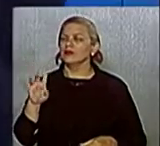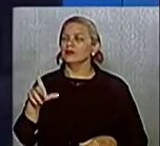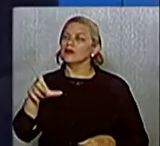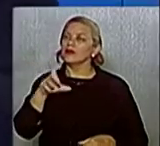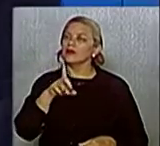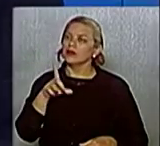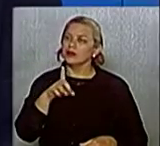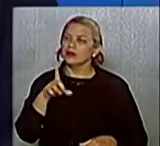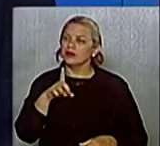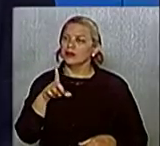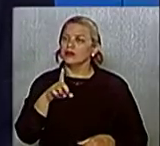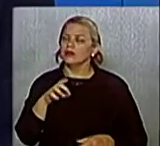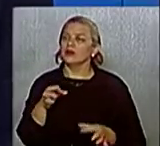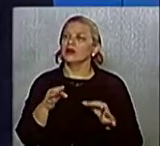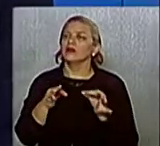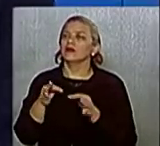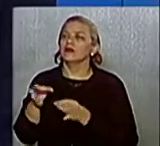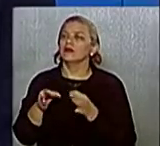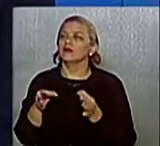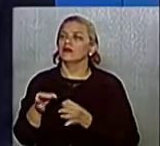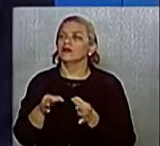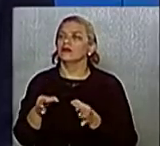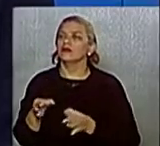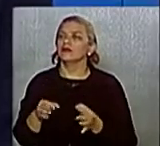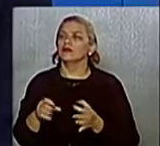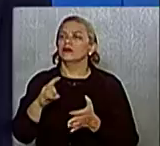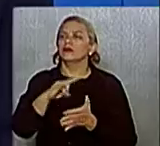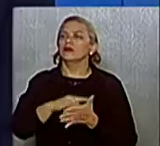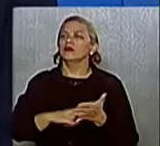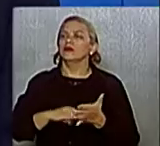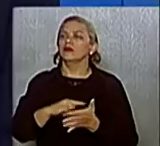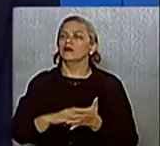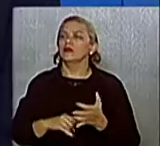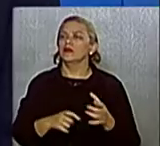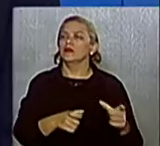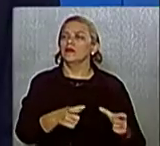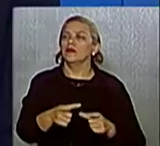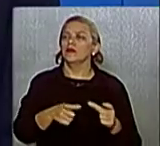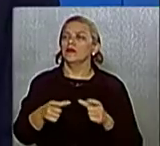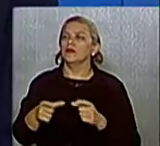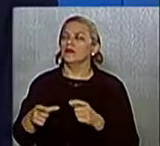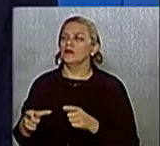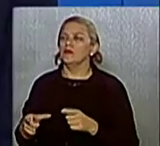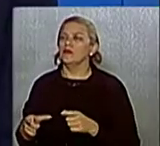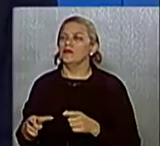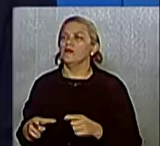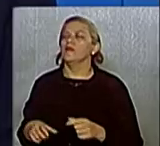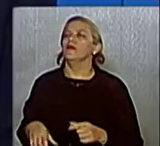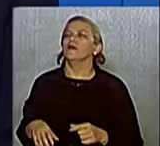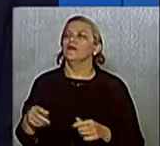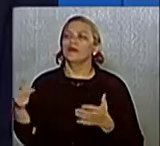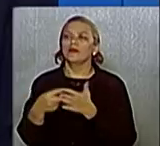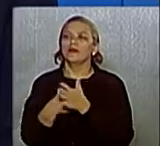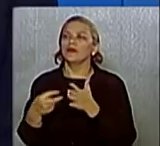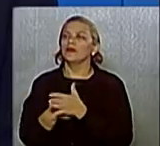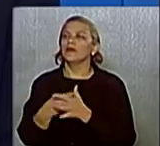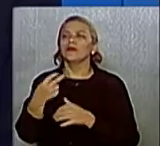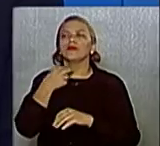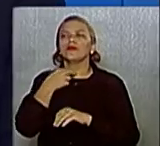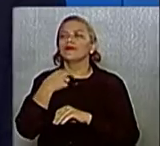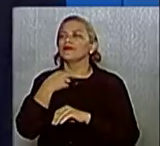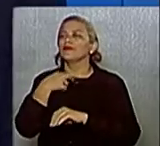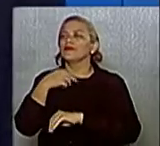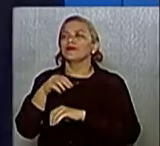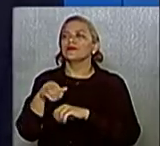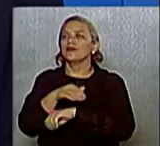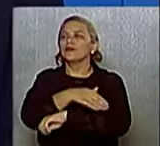da regularização destes documentos, porque bairro irregular não aceita asfalto. Não pode ter asfalto, não pode ter licitação